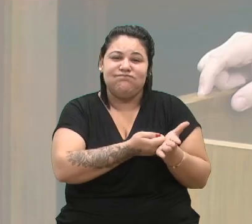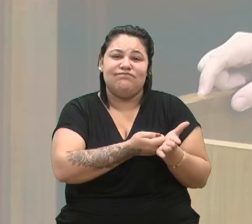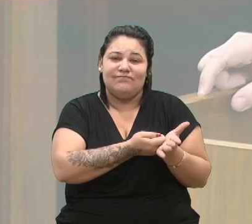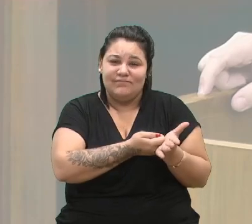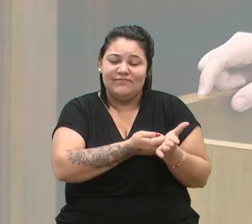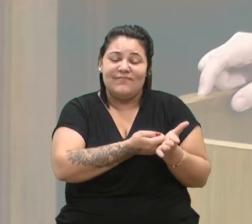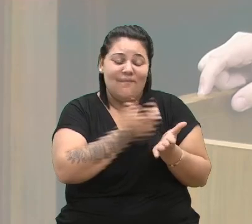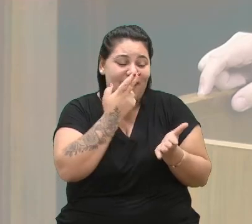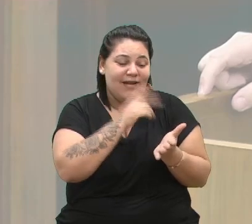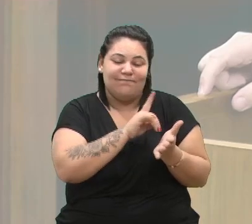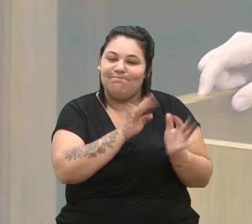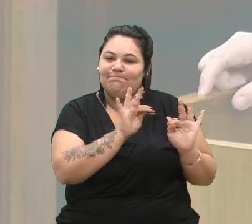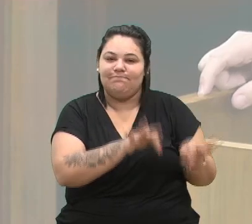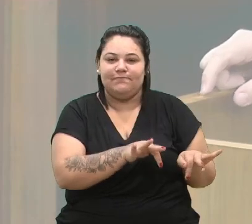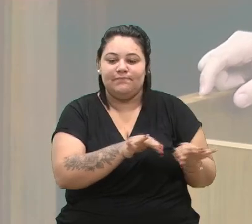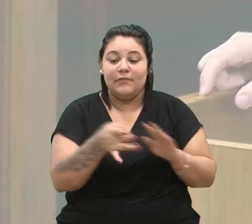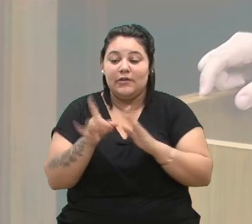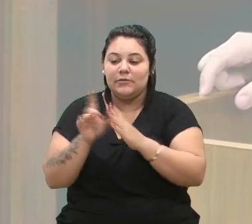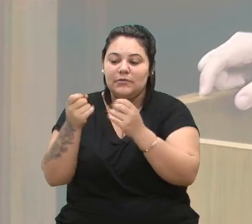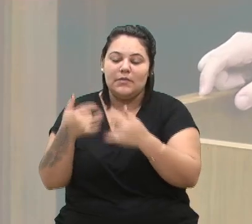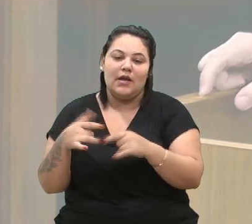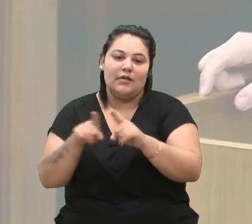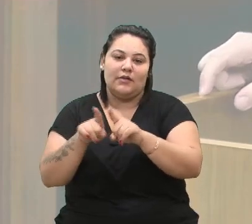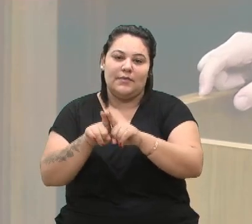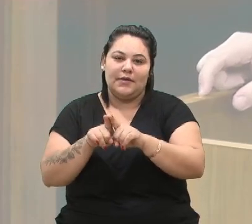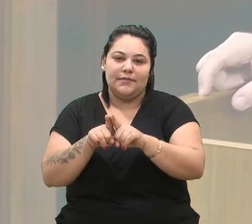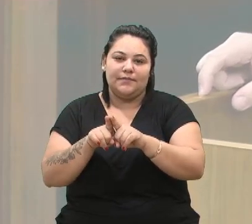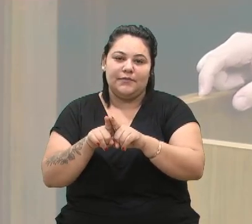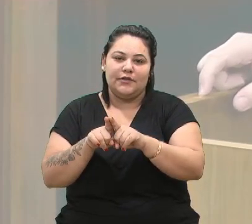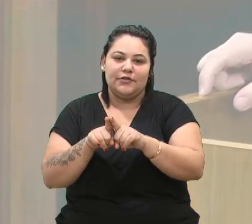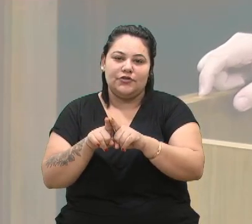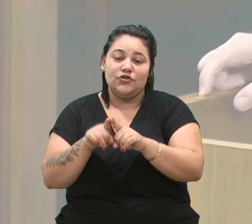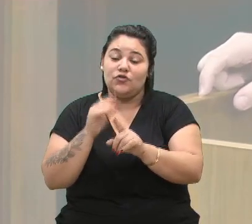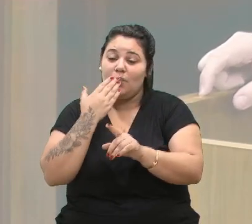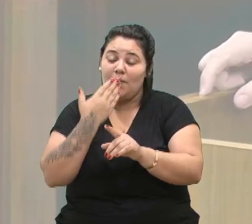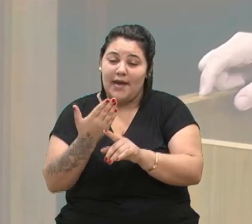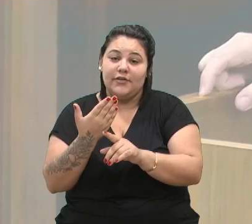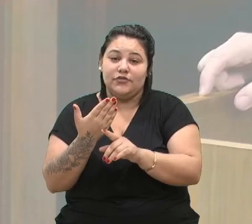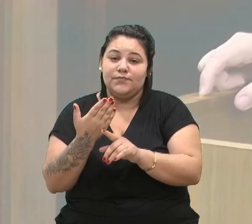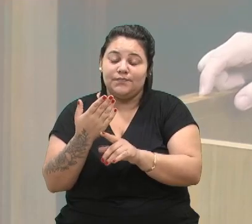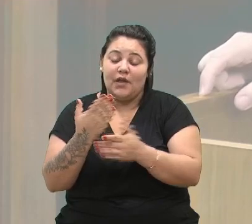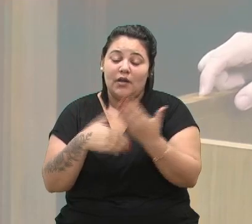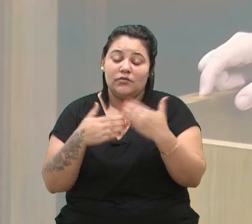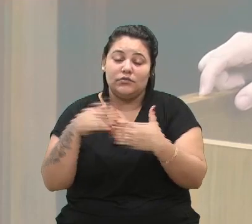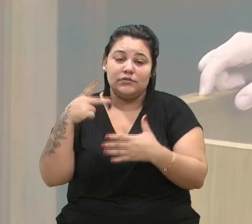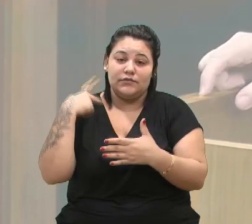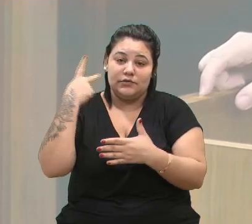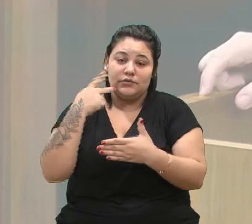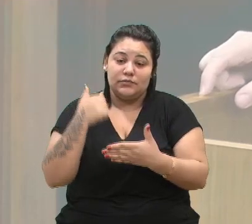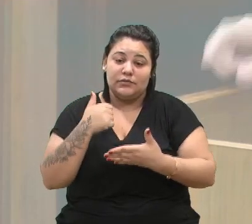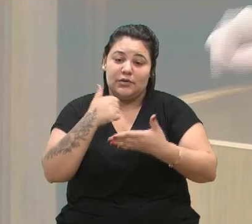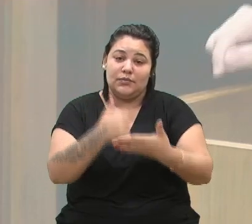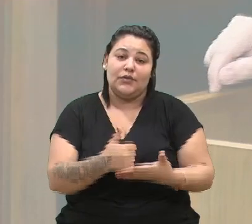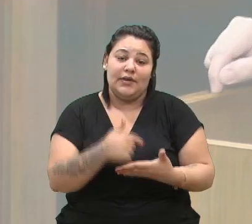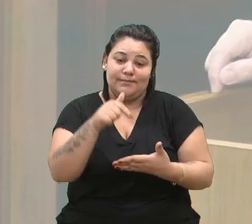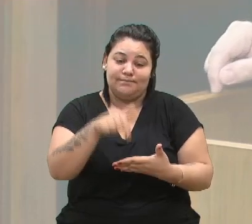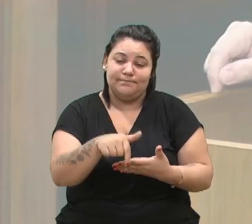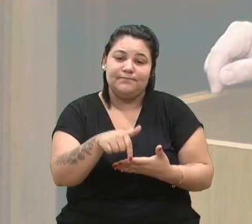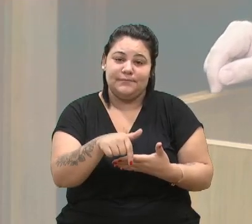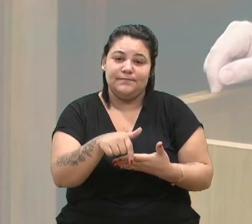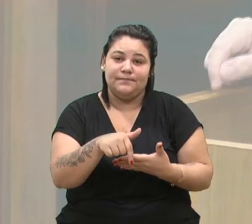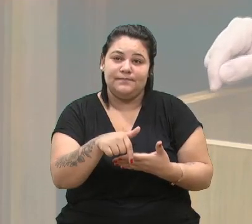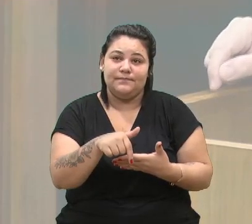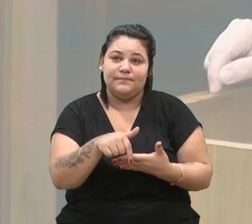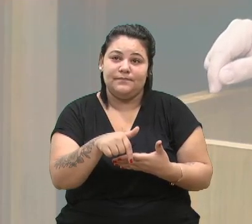Ante ao exposto, contamos com a acolhida dos nobres pares para aprovar esta moção de contrariedade, solicitando desde já